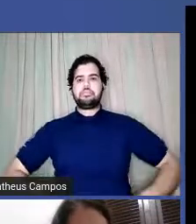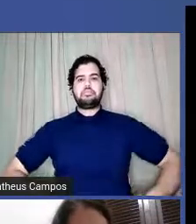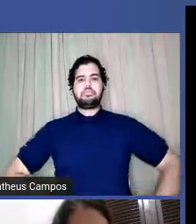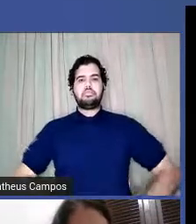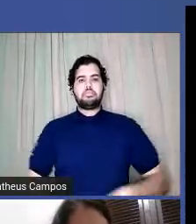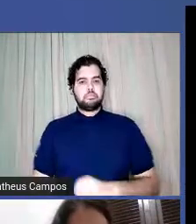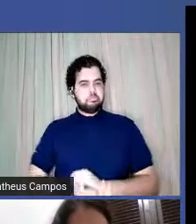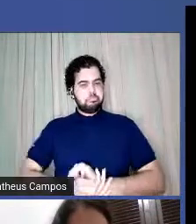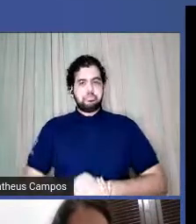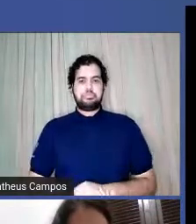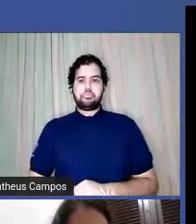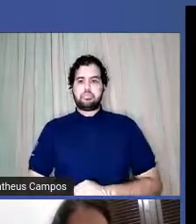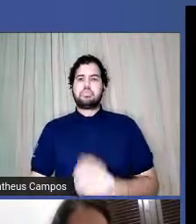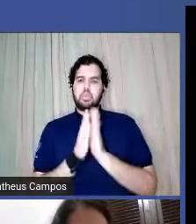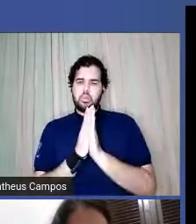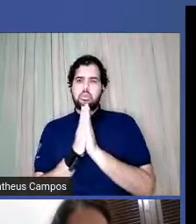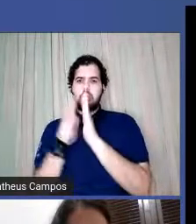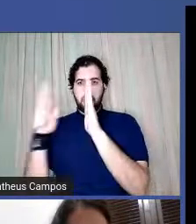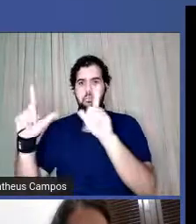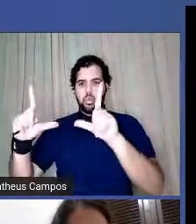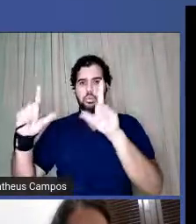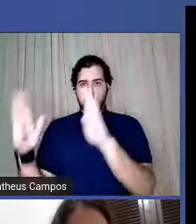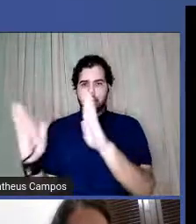Aí, vou pedir para passar o slide.